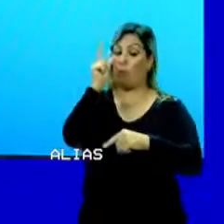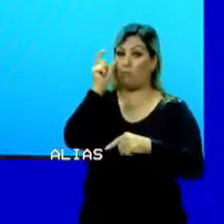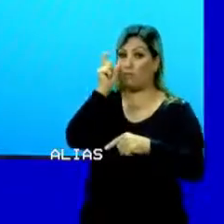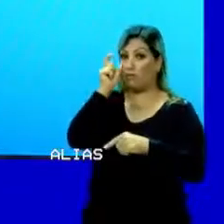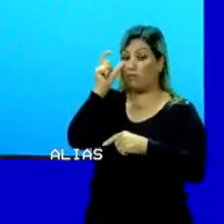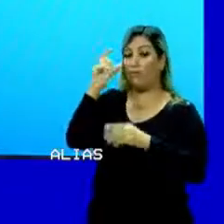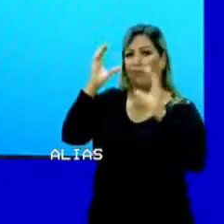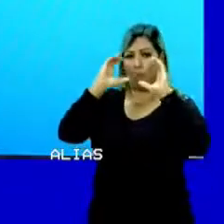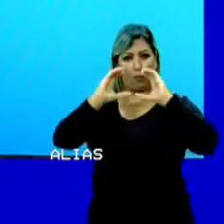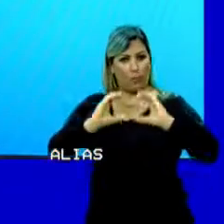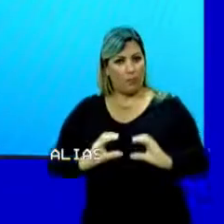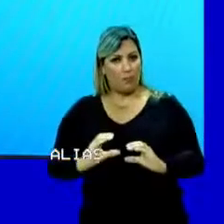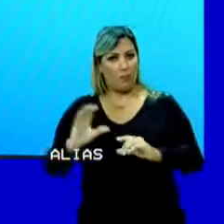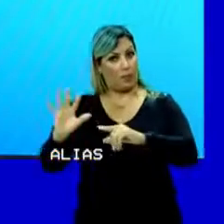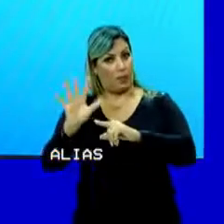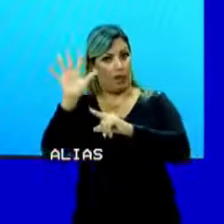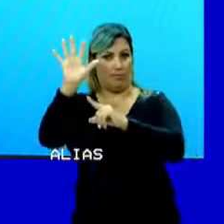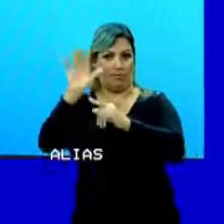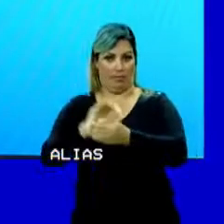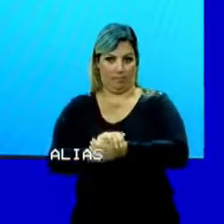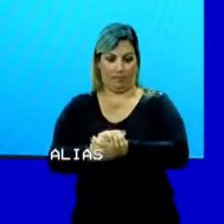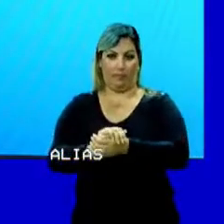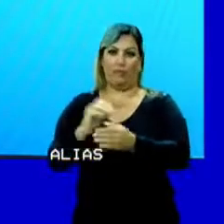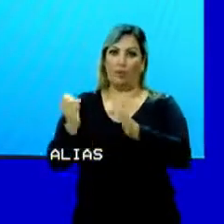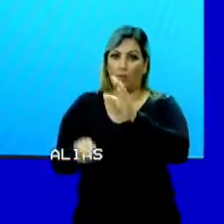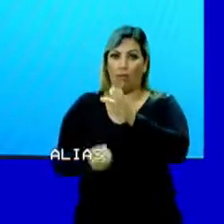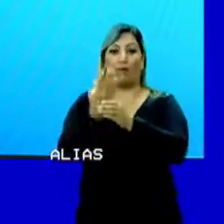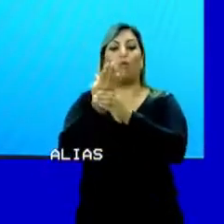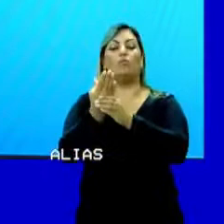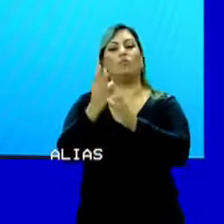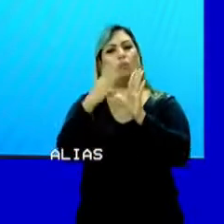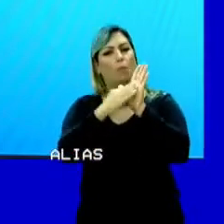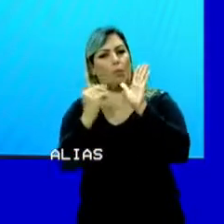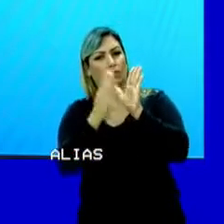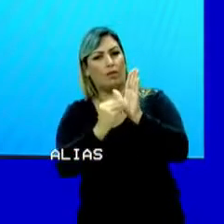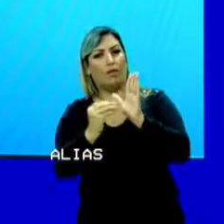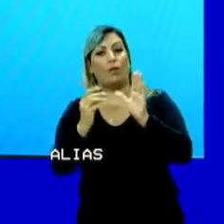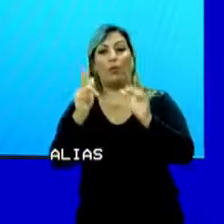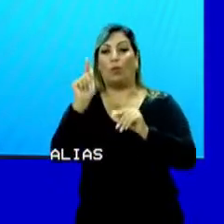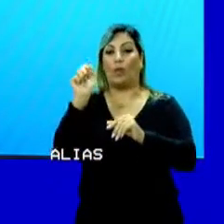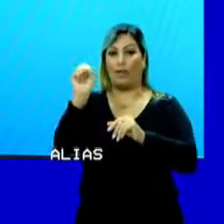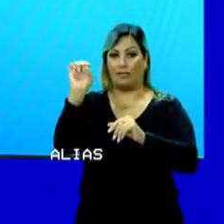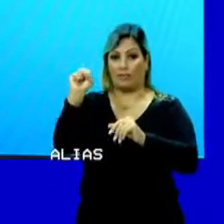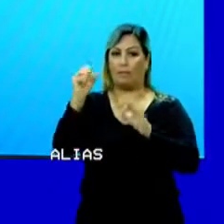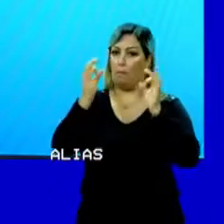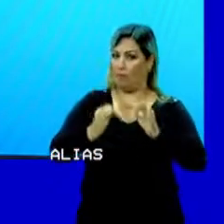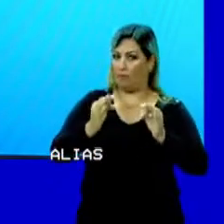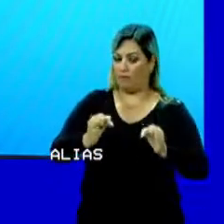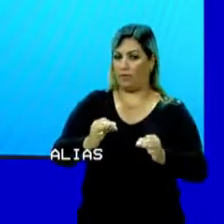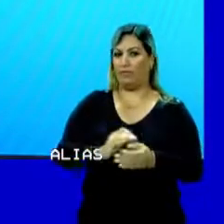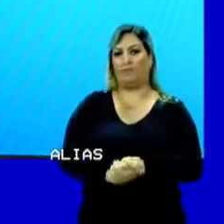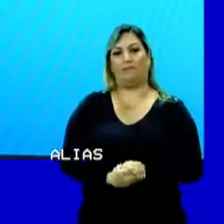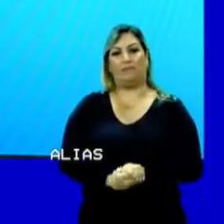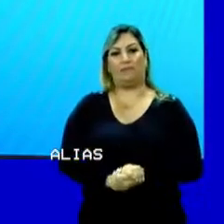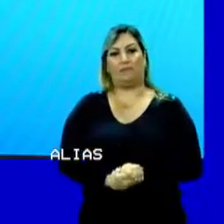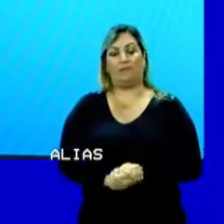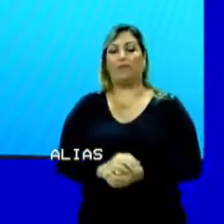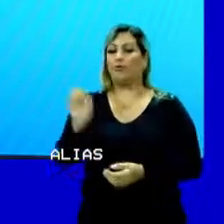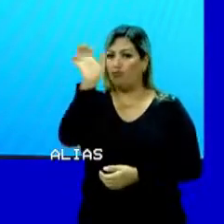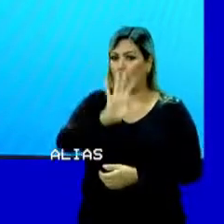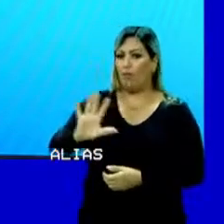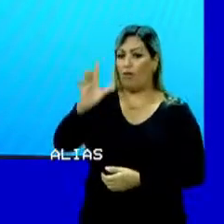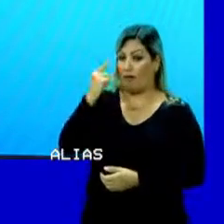no comportamento dos gases. Daí onde foi criado um modelo de gás perfeito para vocês. Os gases, de uma maneira geral,